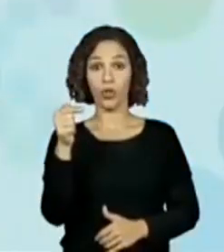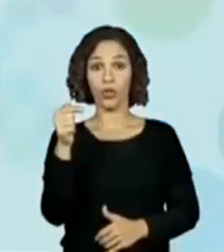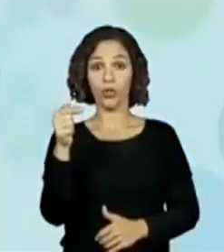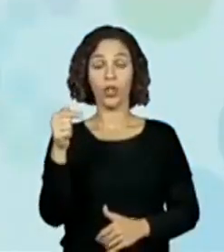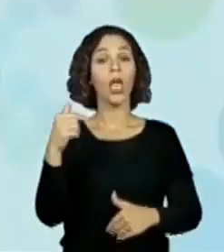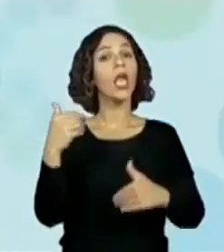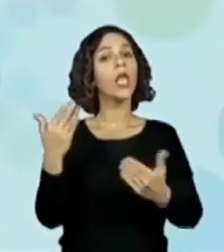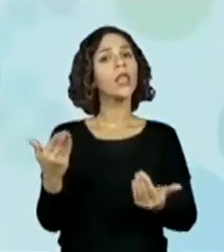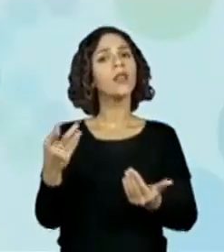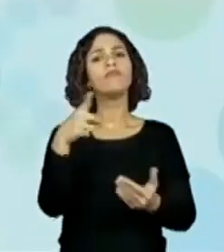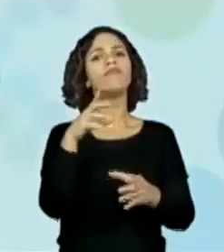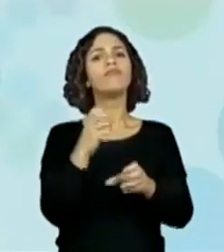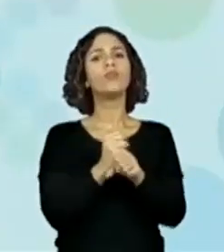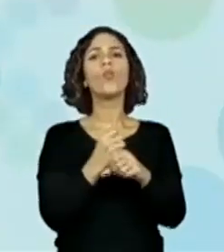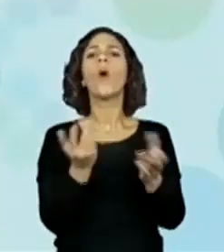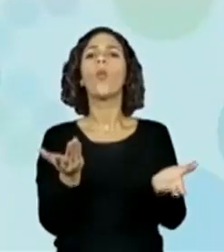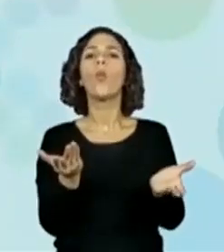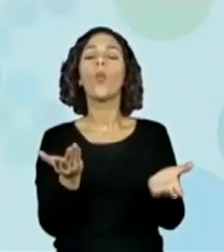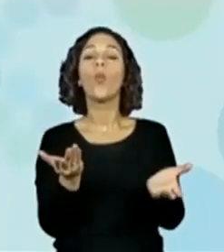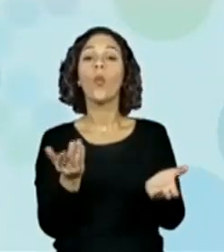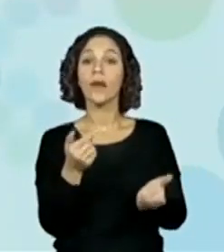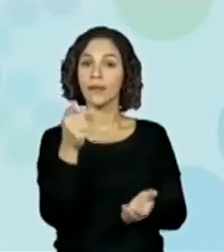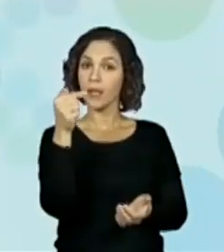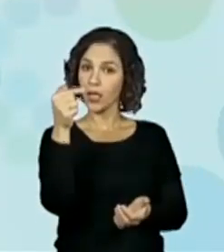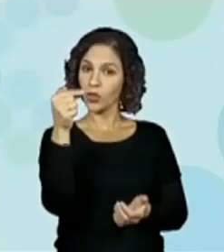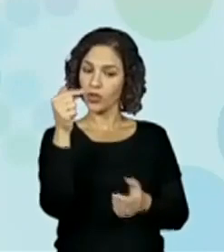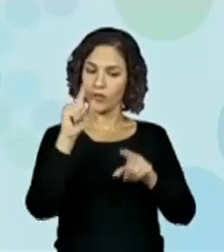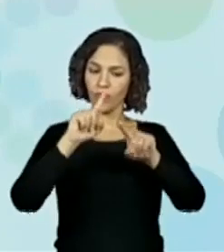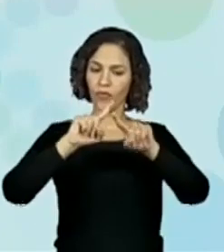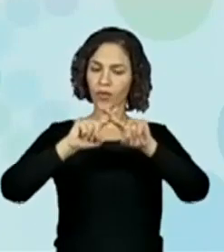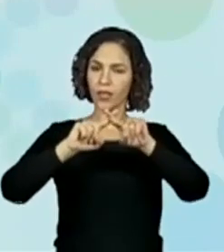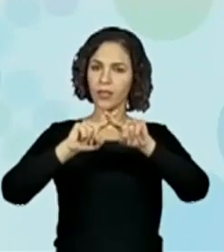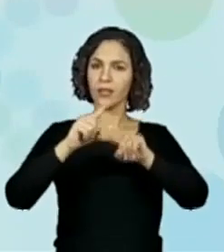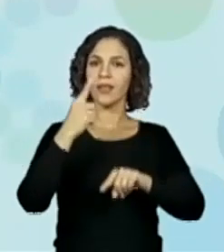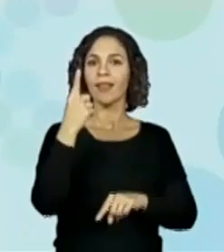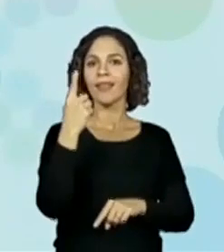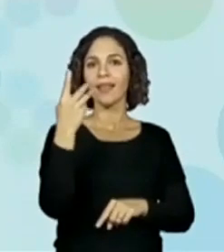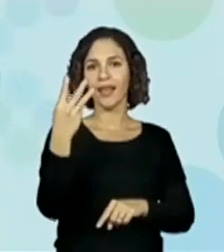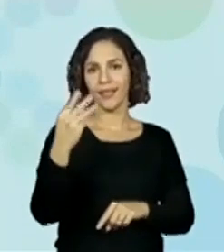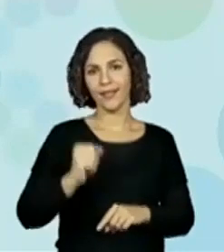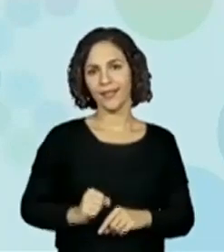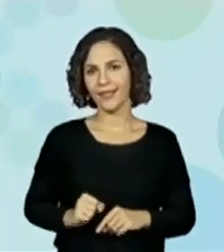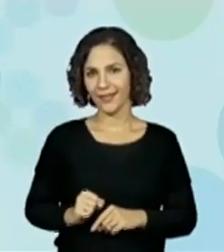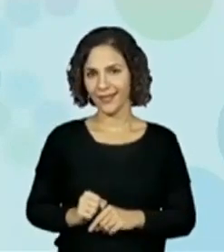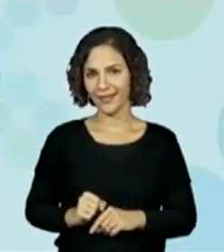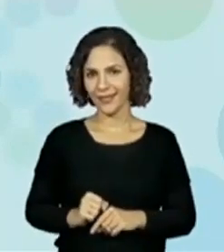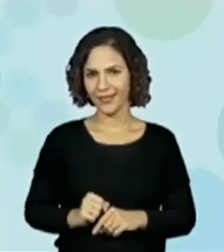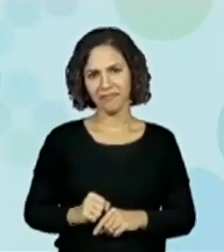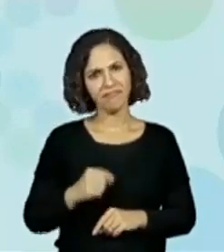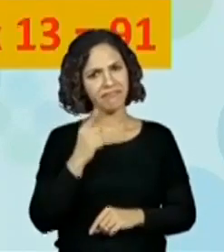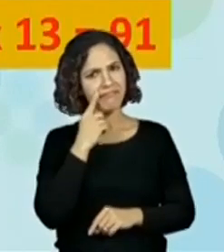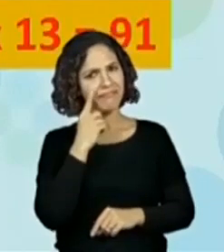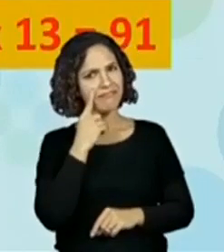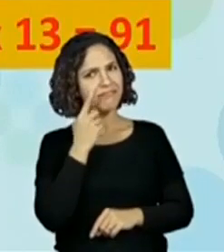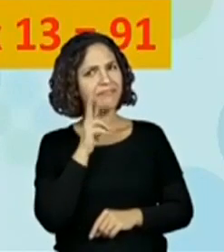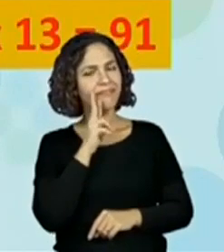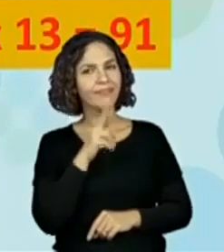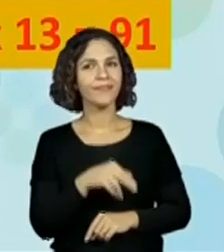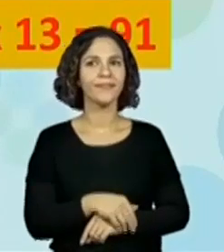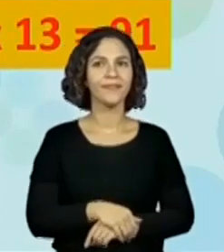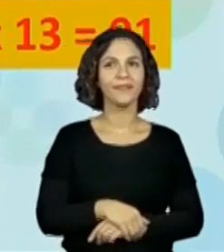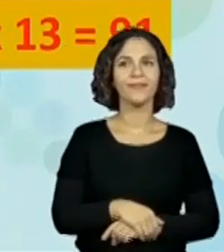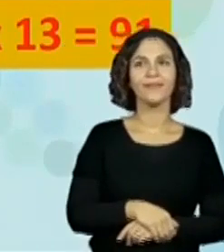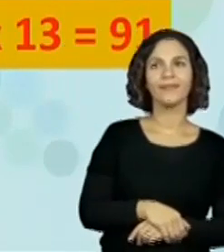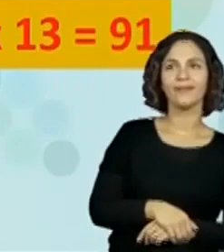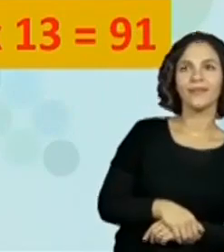a conta que nós temos que fazer é sete vezes treze, né? Vamos dar uma olhadinha nisso? Olha